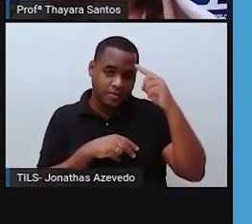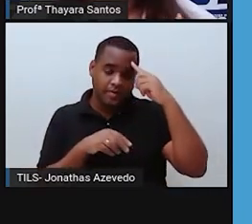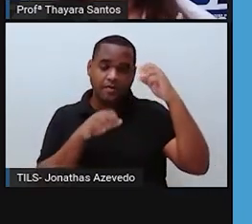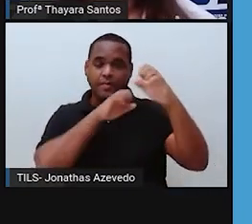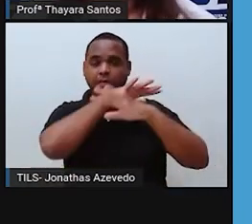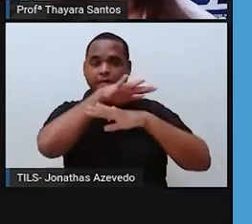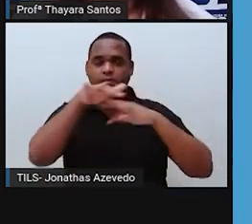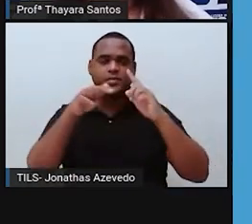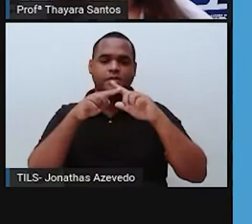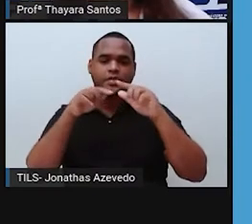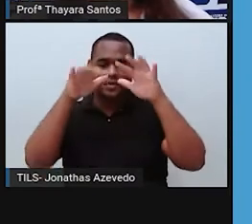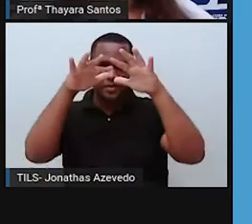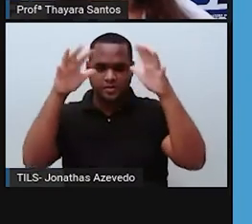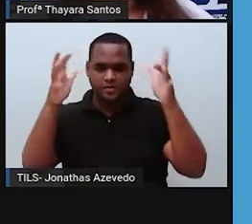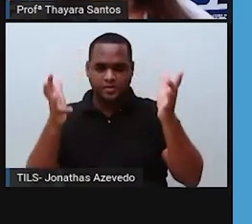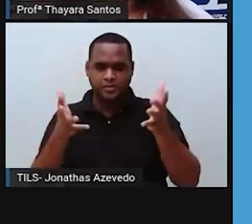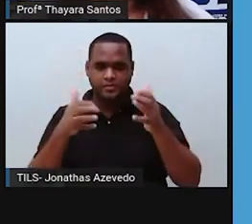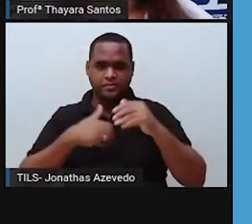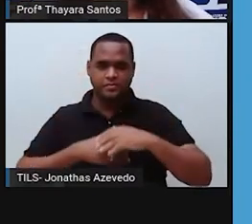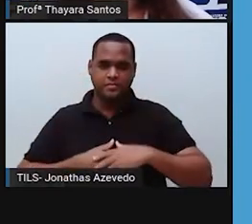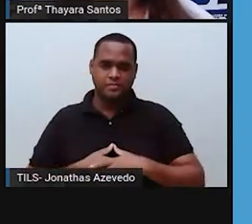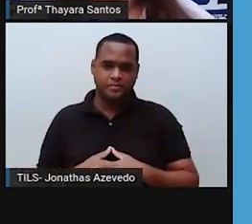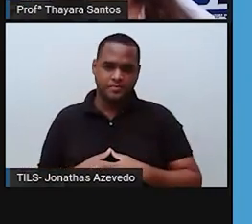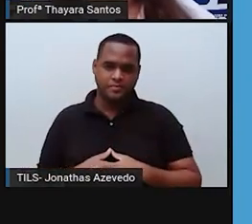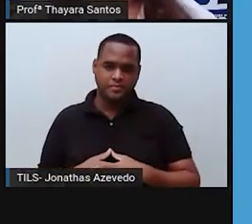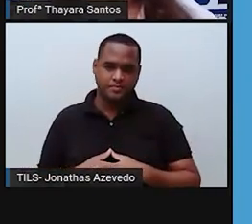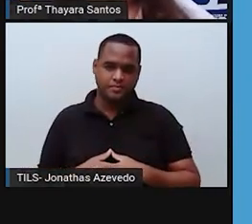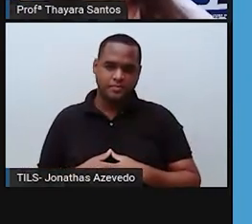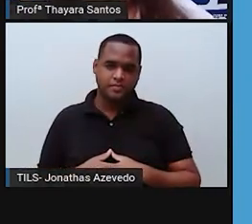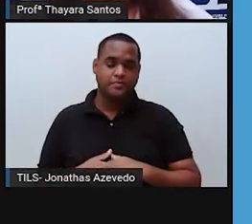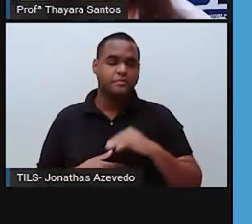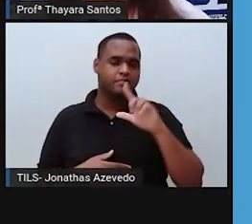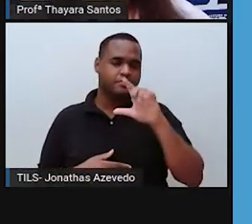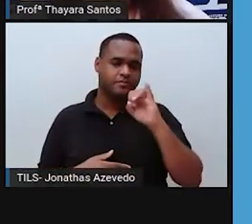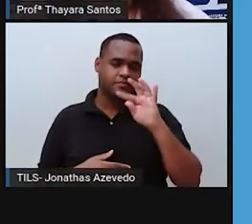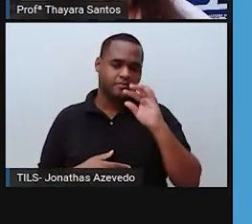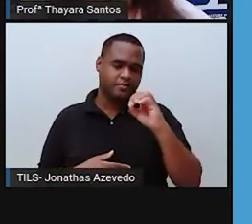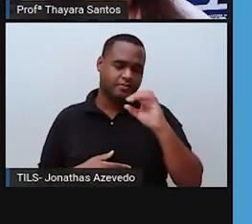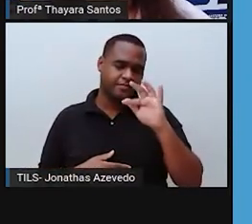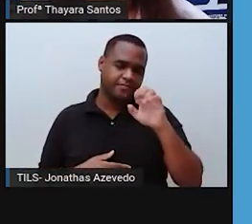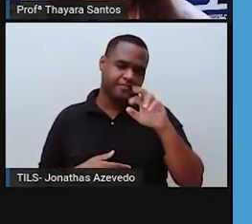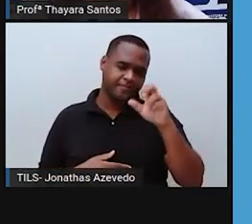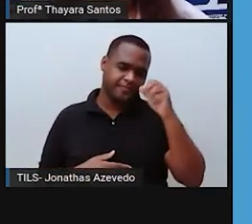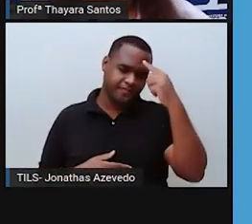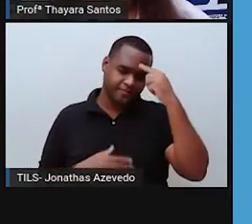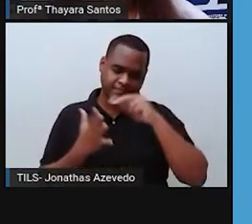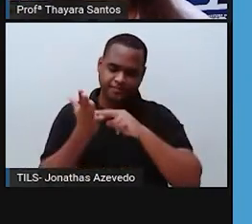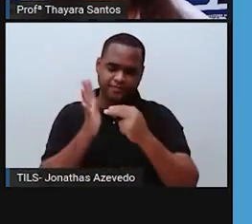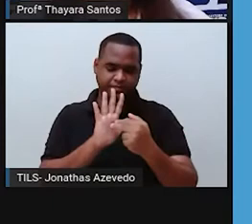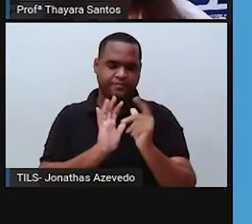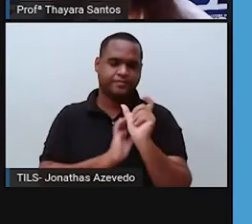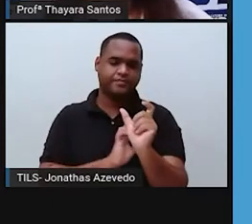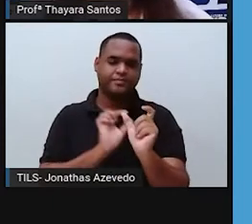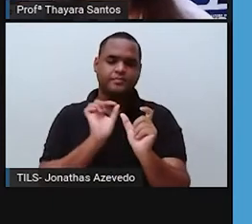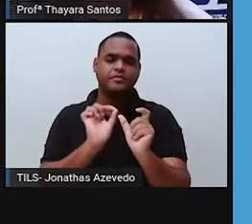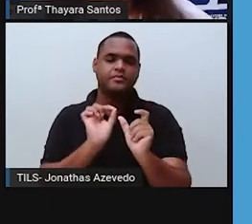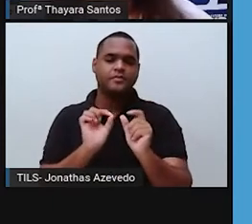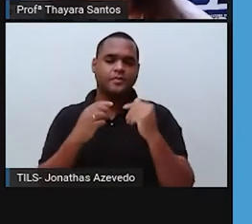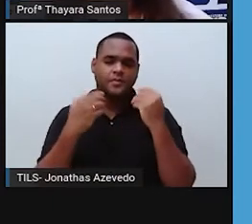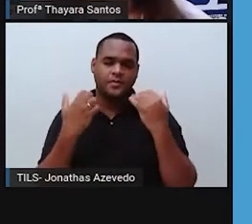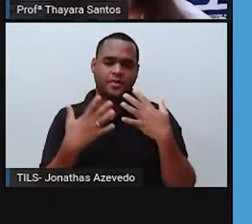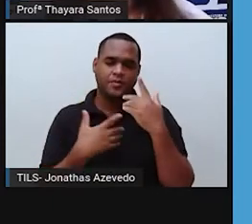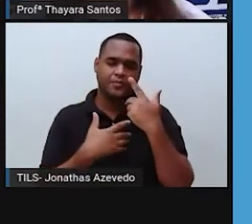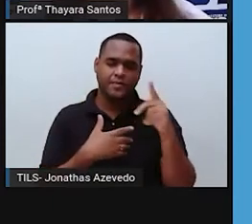Terra. Só esqueci de falar da litro. Eu sempre gosto de falar para vocês o significado das palavras porque fica muito mais fácil depois, quando a vê uma outra